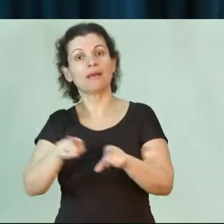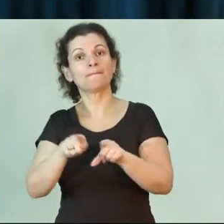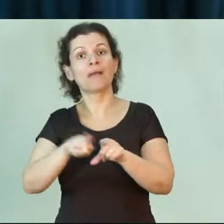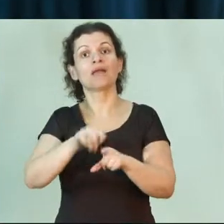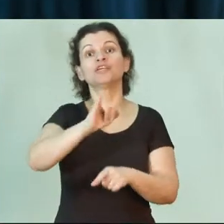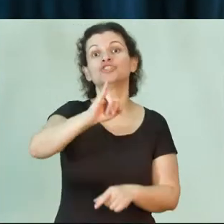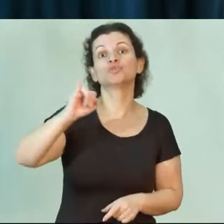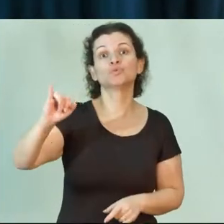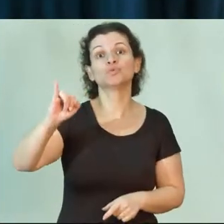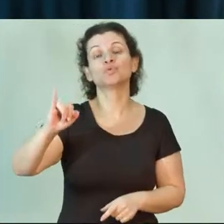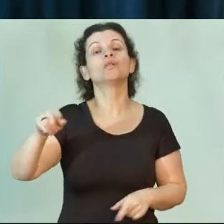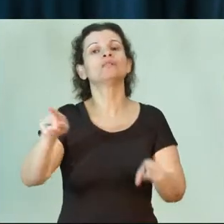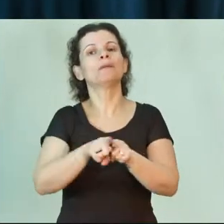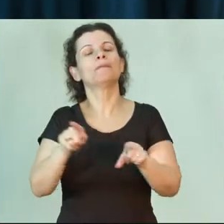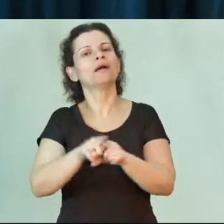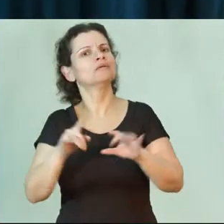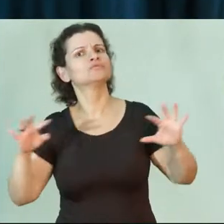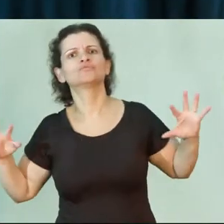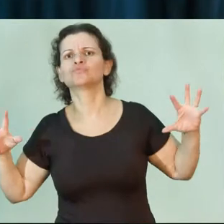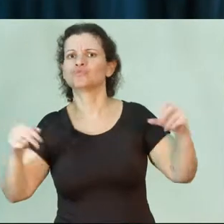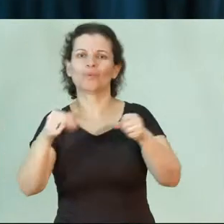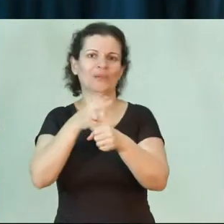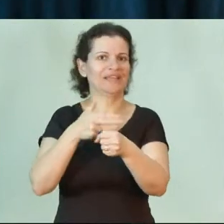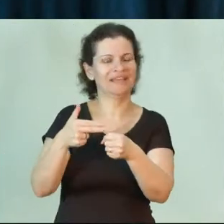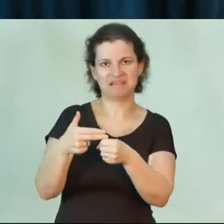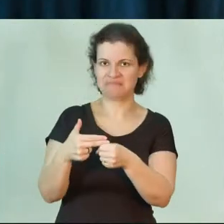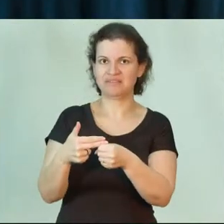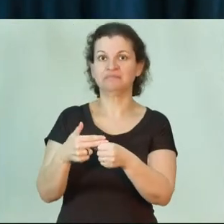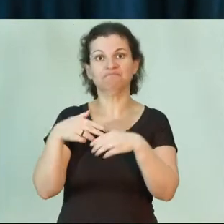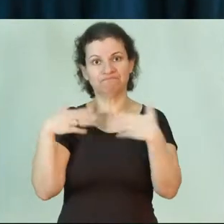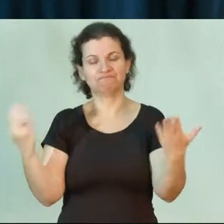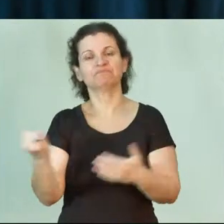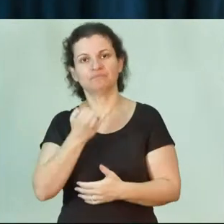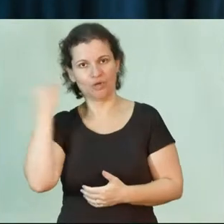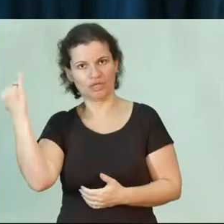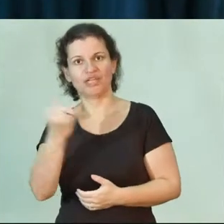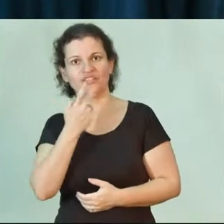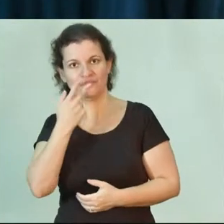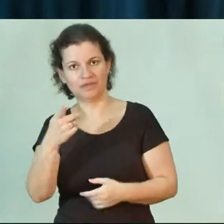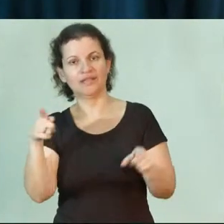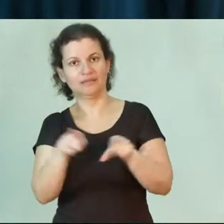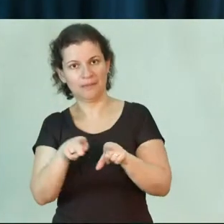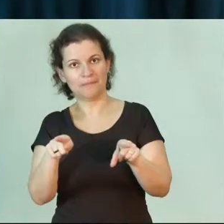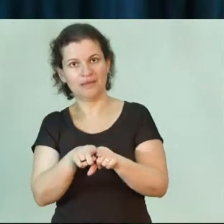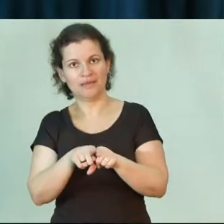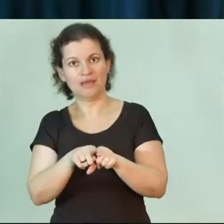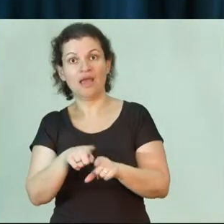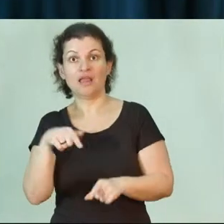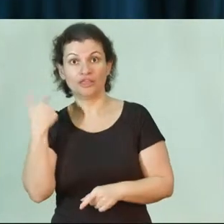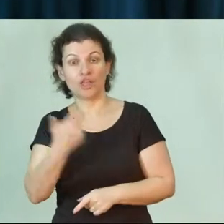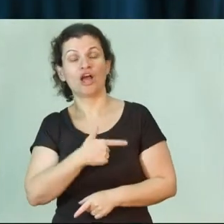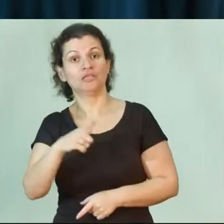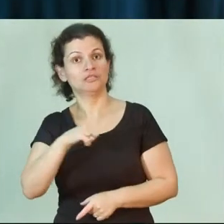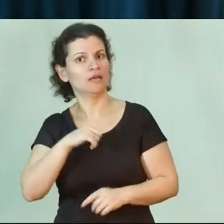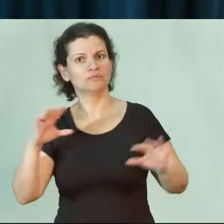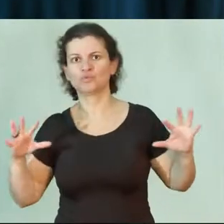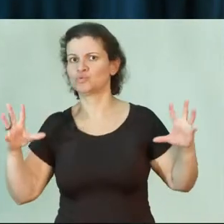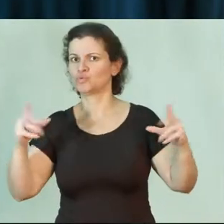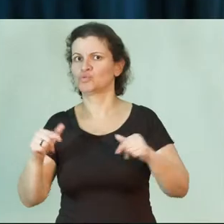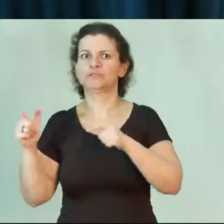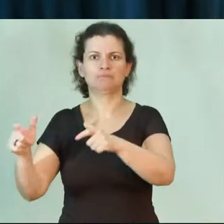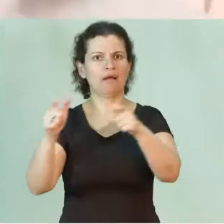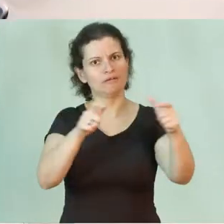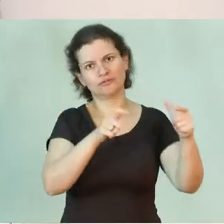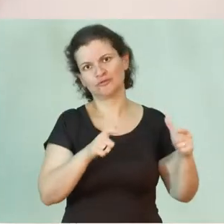dos institutos e de toda a Unicampo. Então é importante dizer também que nós temos todos os